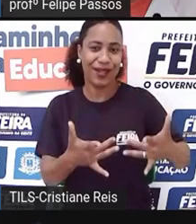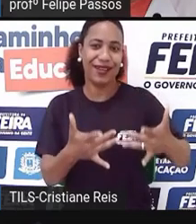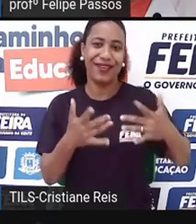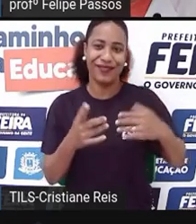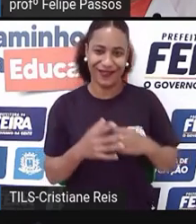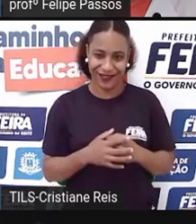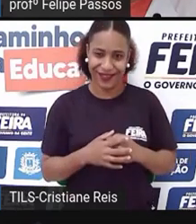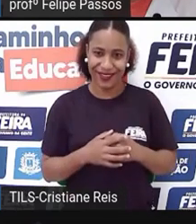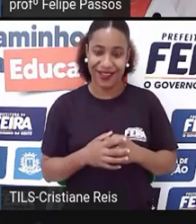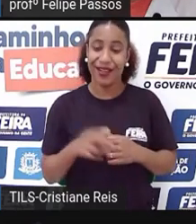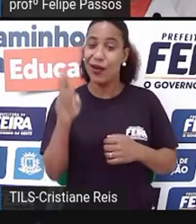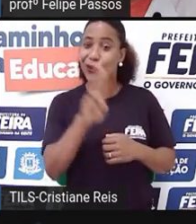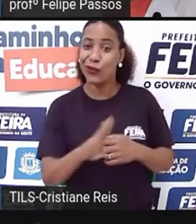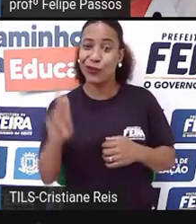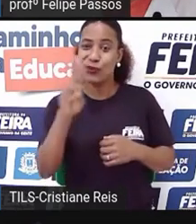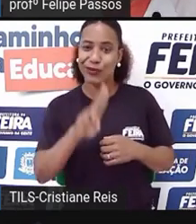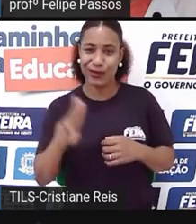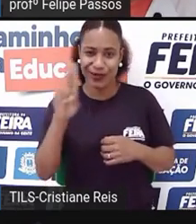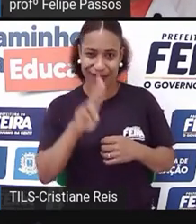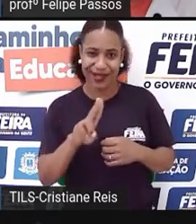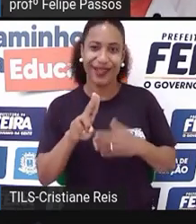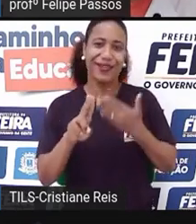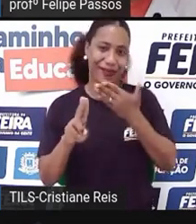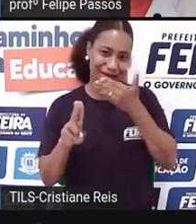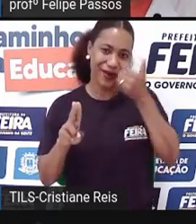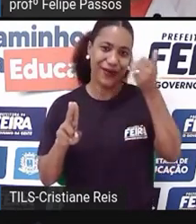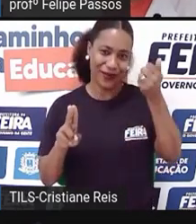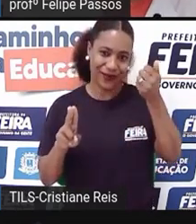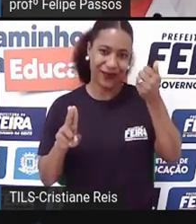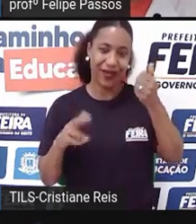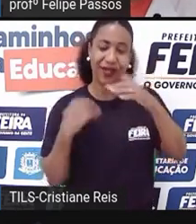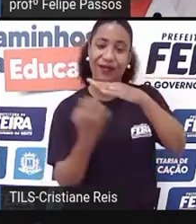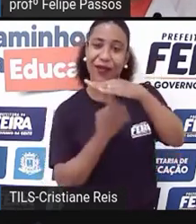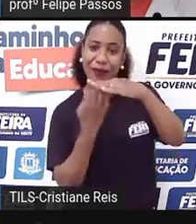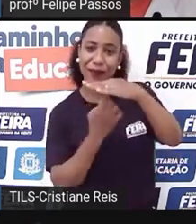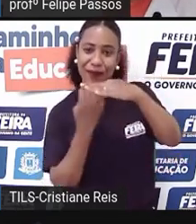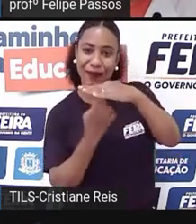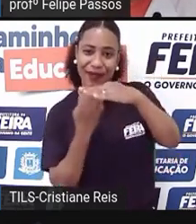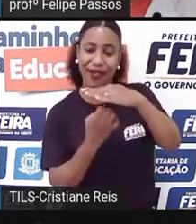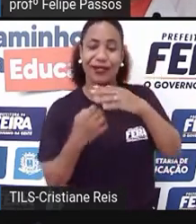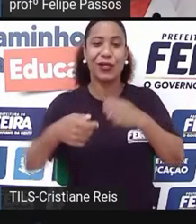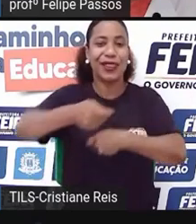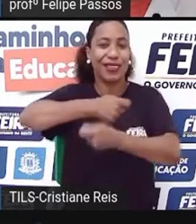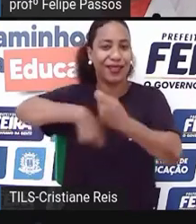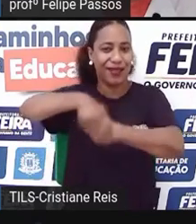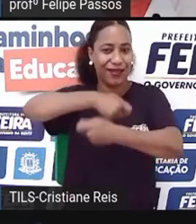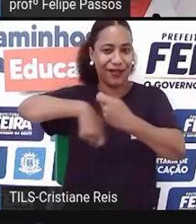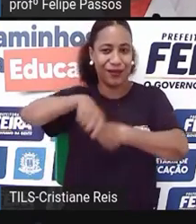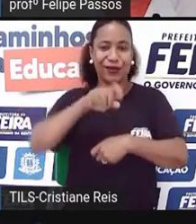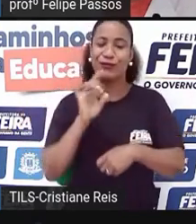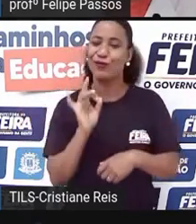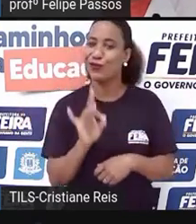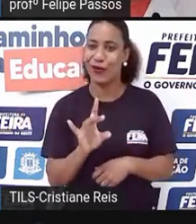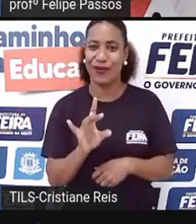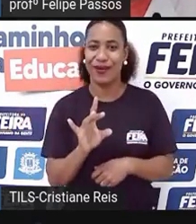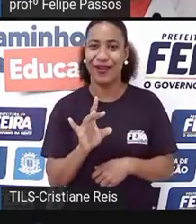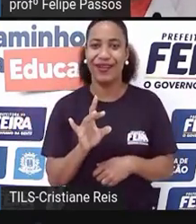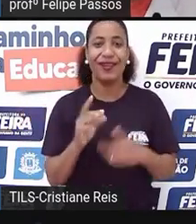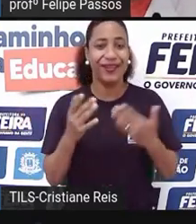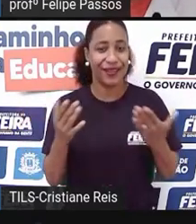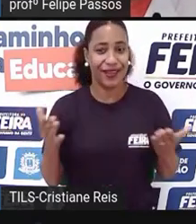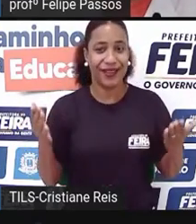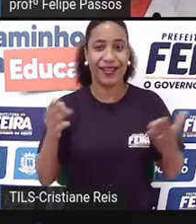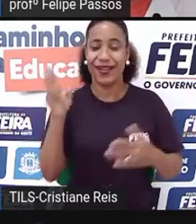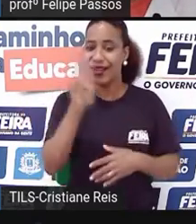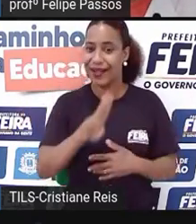é utilizar o nosso melhor. Então, empreender não é só ter um negócio, empreender é para a vida, é utilizar o que a gente tem